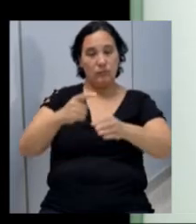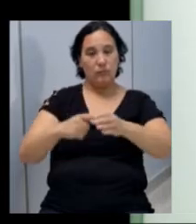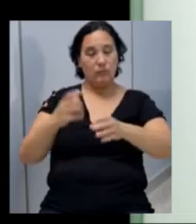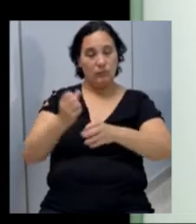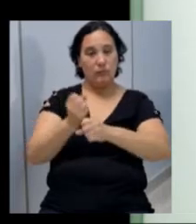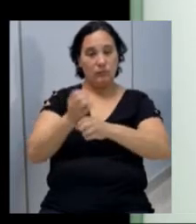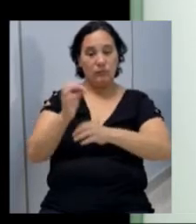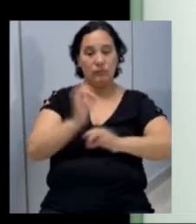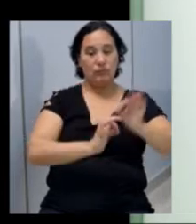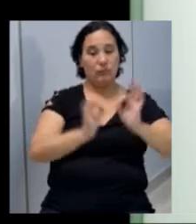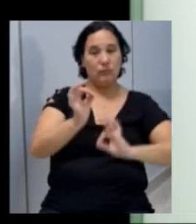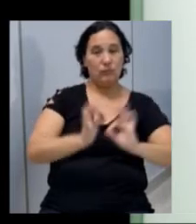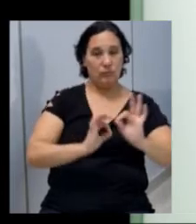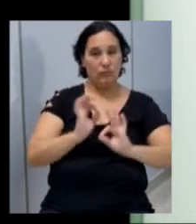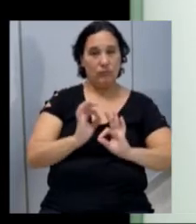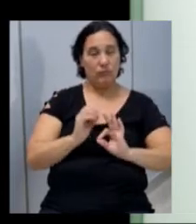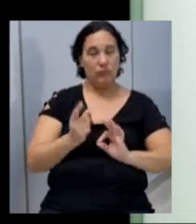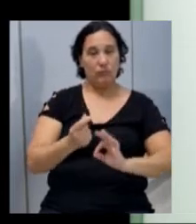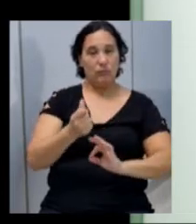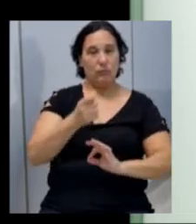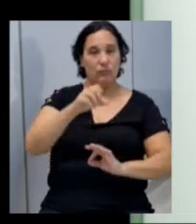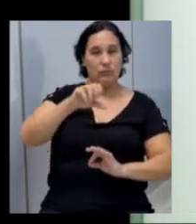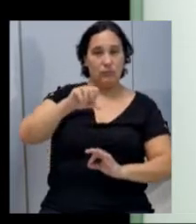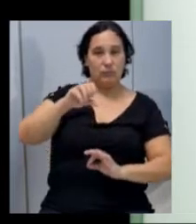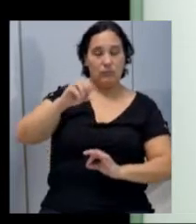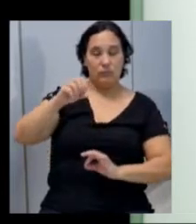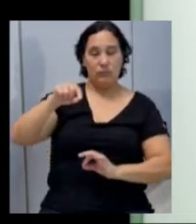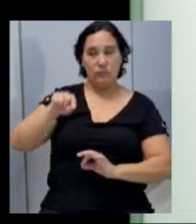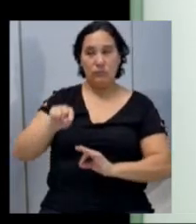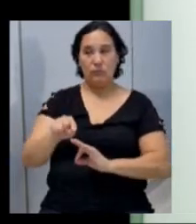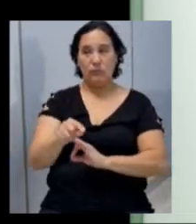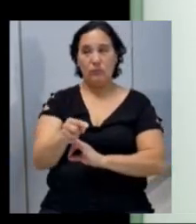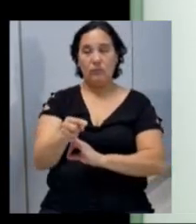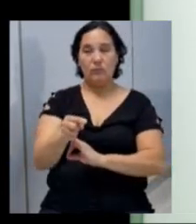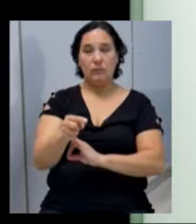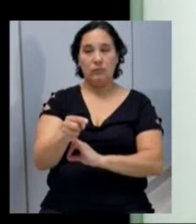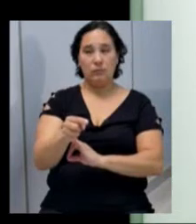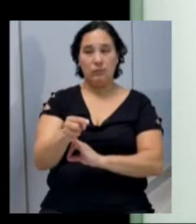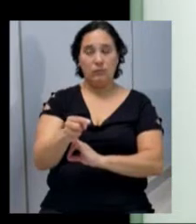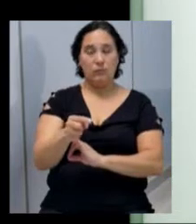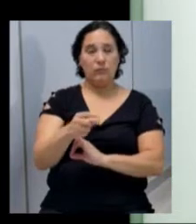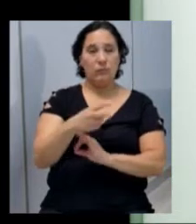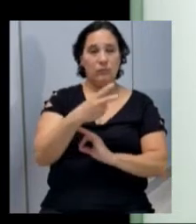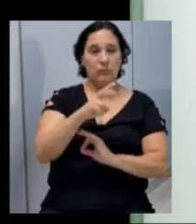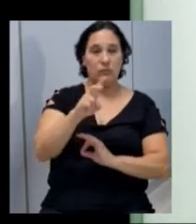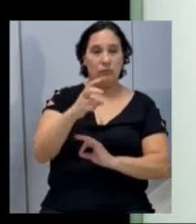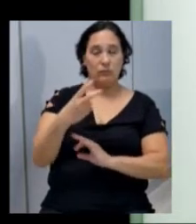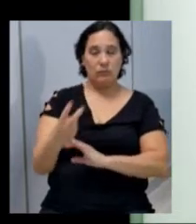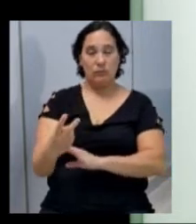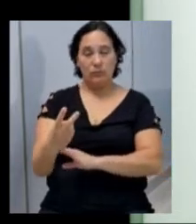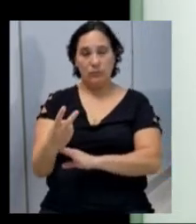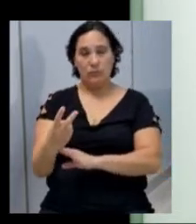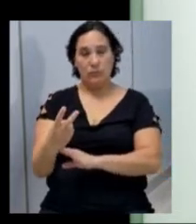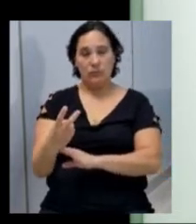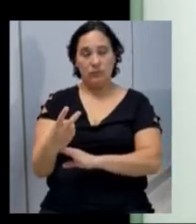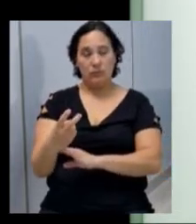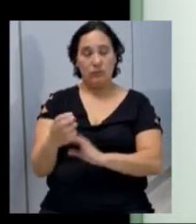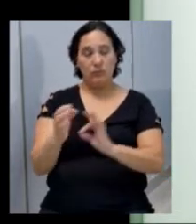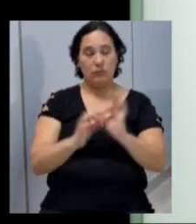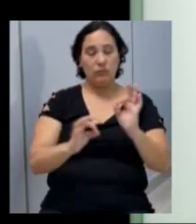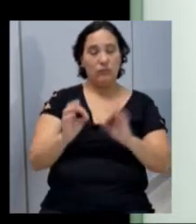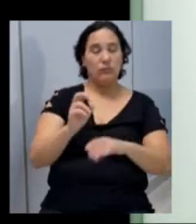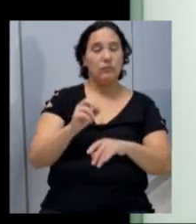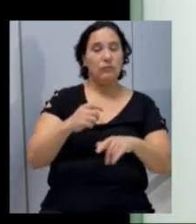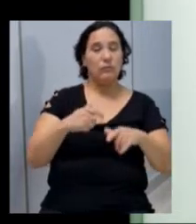obras de infraestrutura, um valor de 900 mil em obras de infraestrutura e 252 em pavimentação, e a